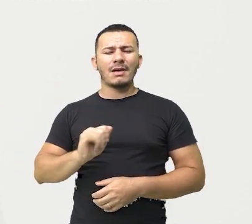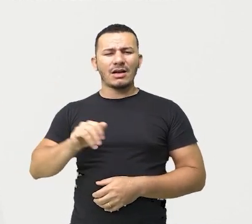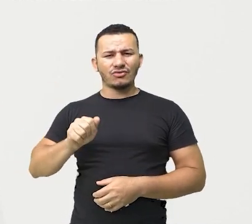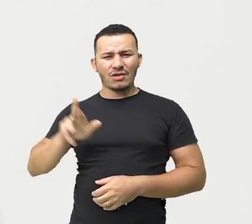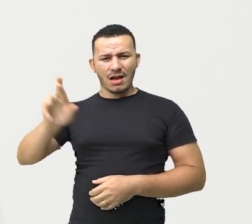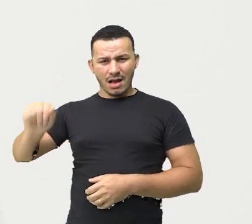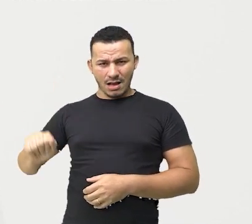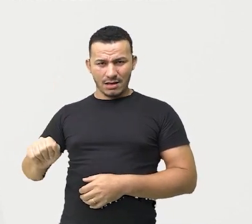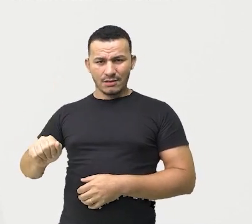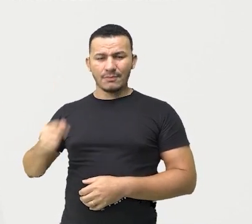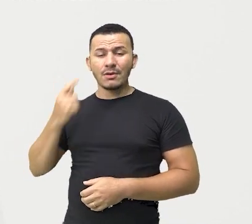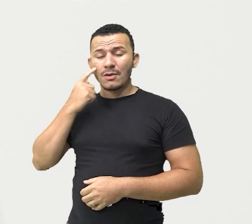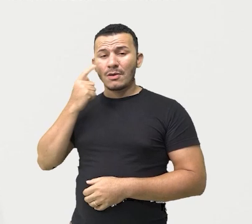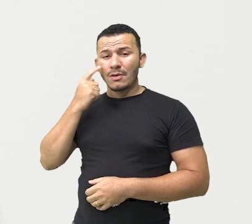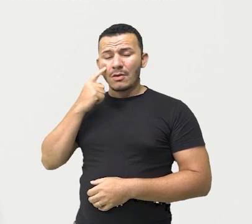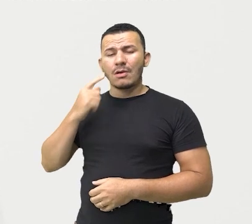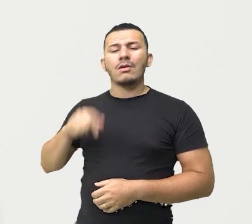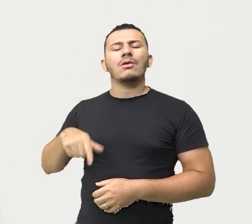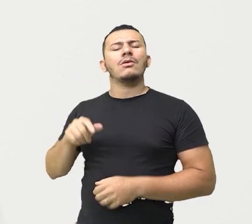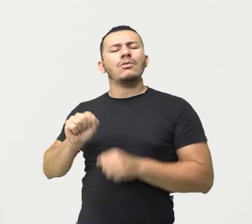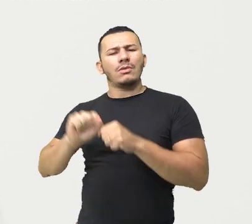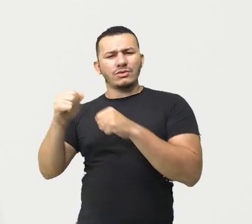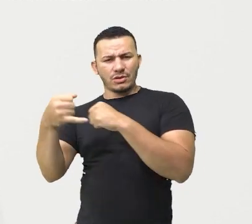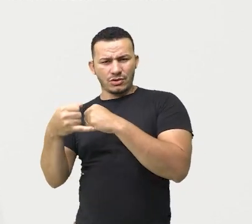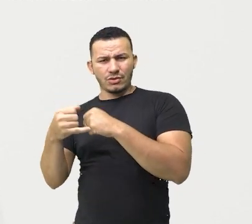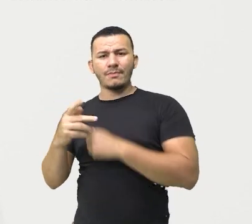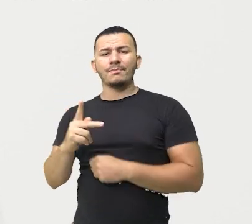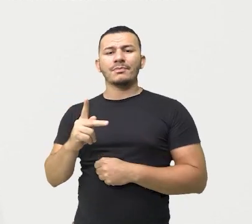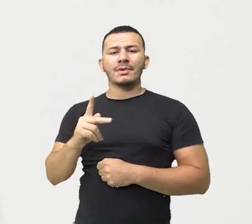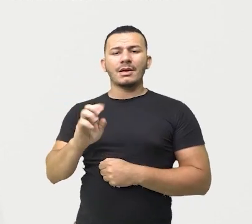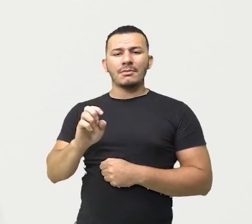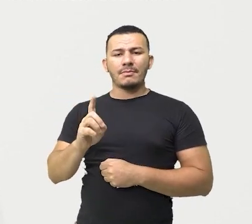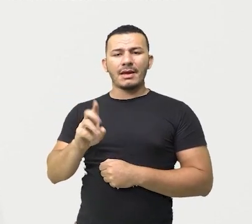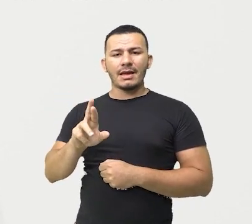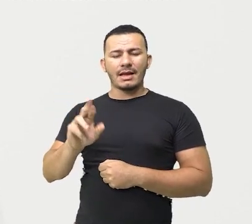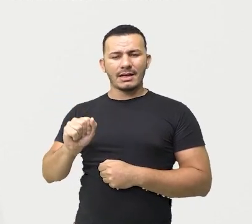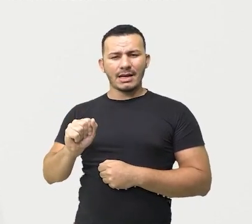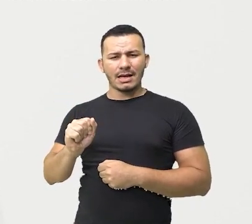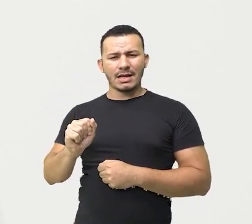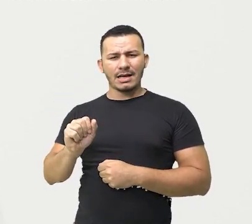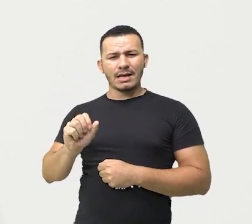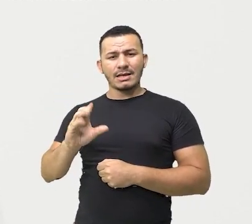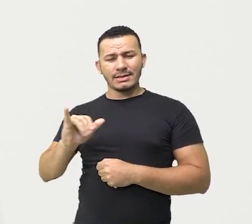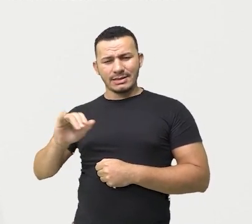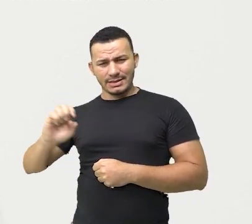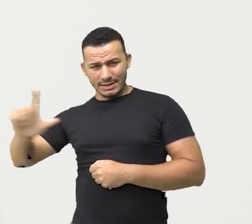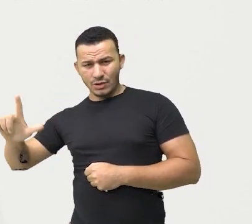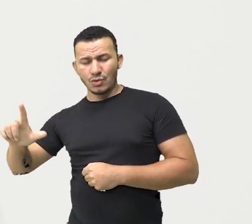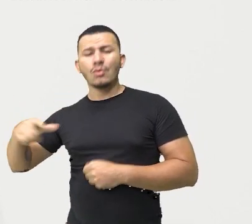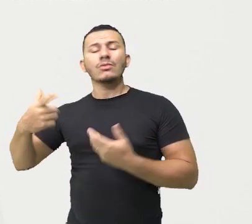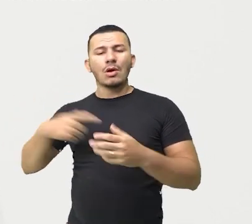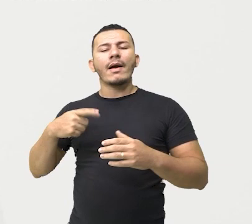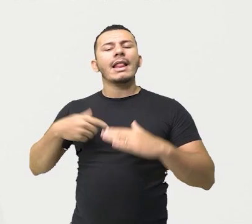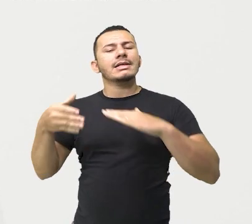O pé gracil. Olha o adjetivo aqui. O pé gracil e nu. Ela andava com os pés descalços na